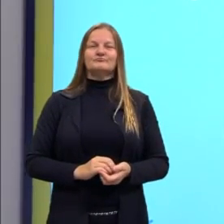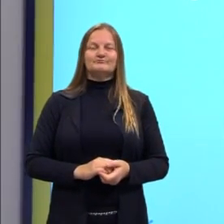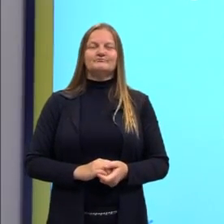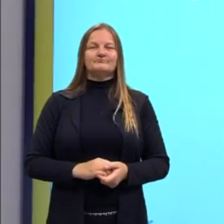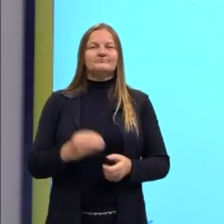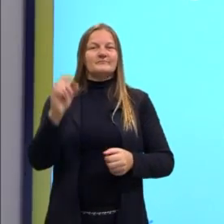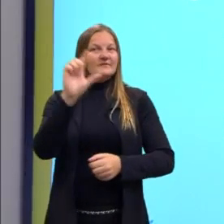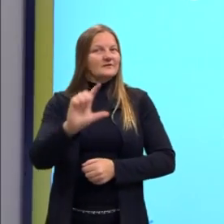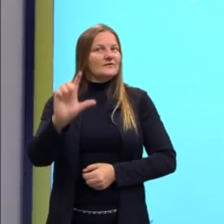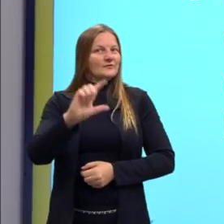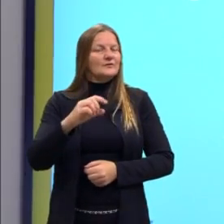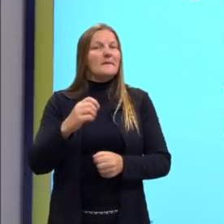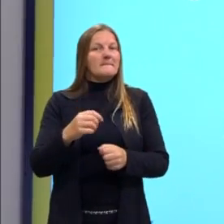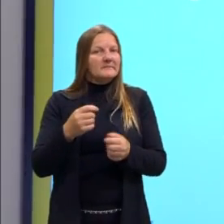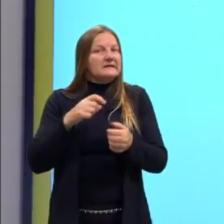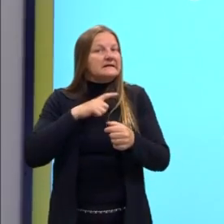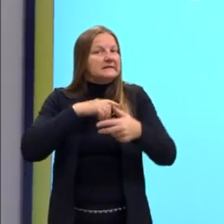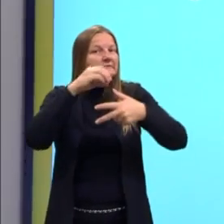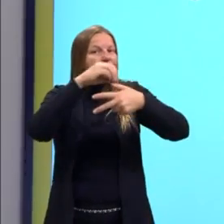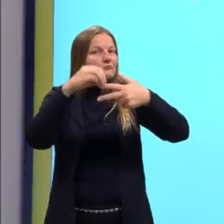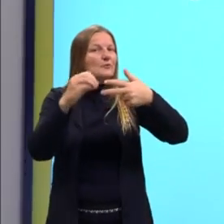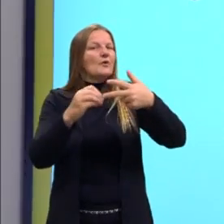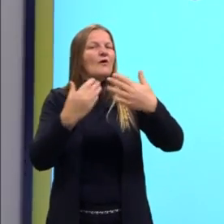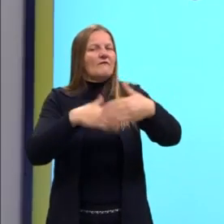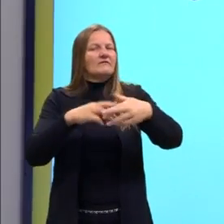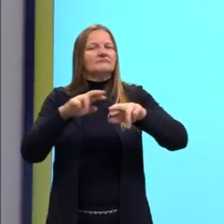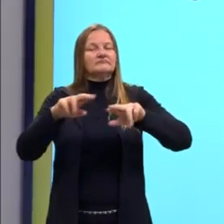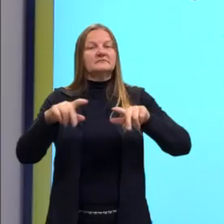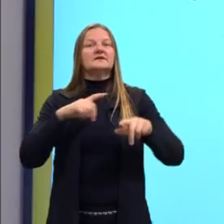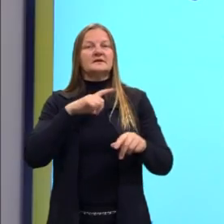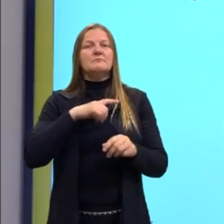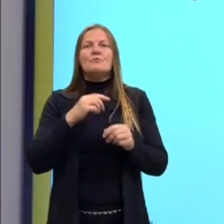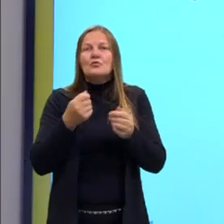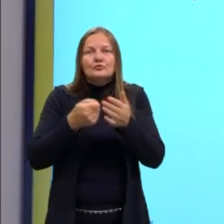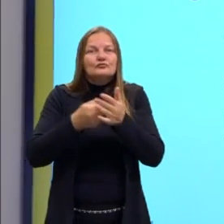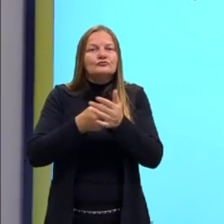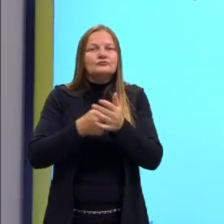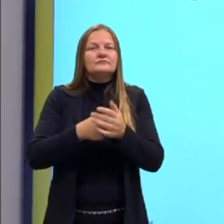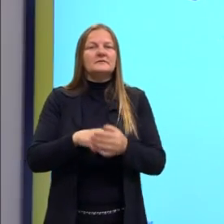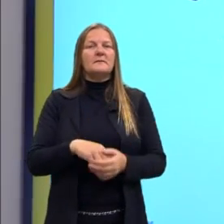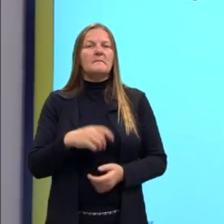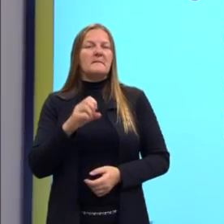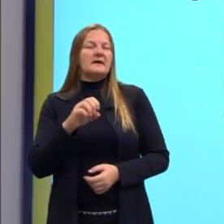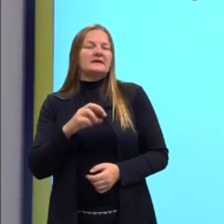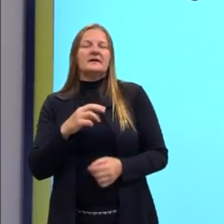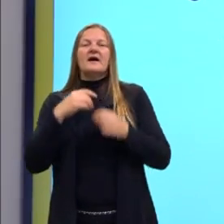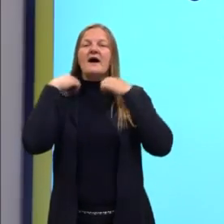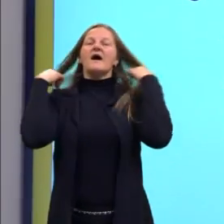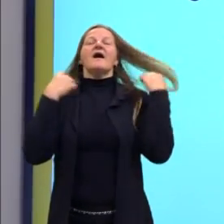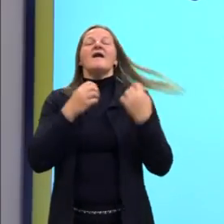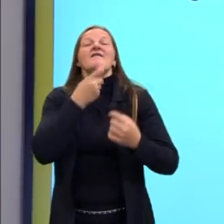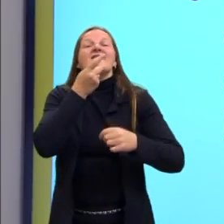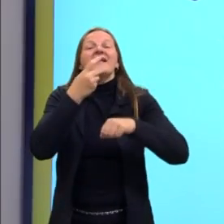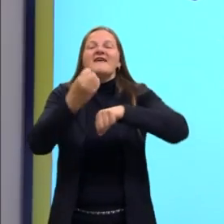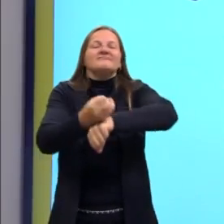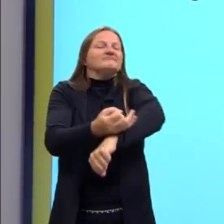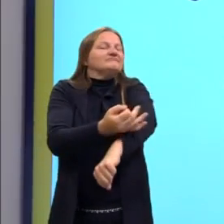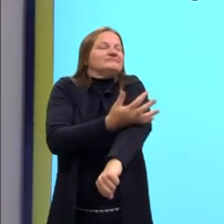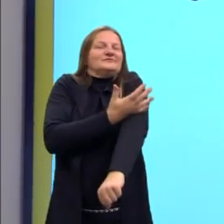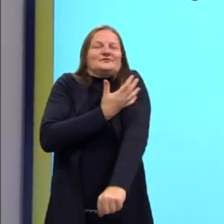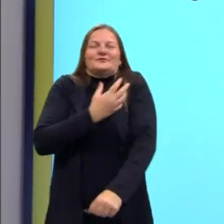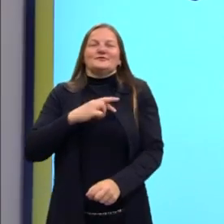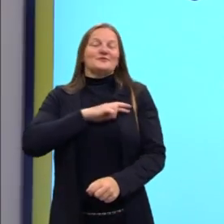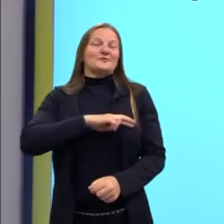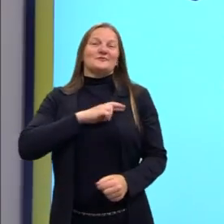bastante cobrado. Muito cobrado. Mesmo que seja bastante clichê, falar das emoções, o romantismo está aí até hoje,